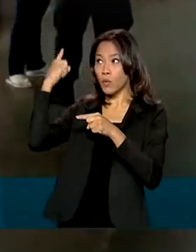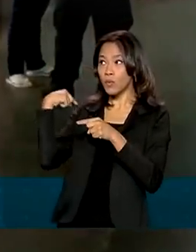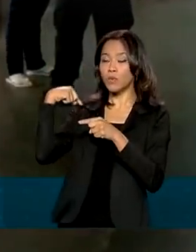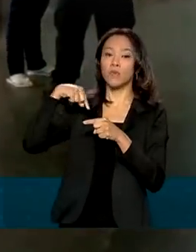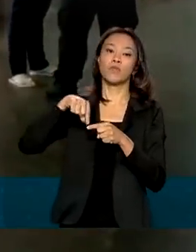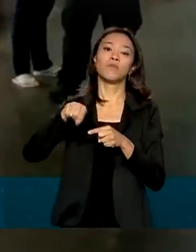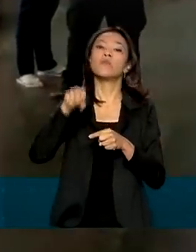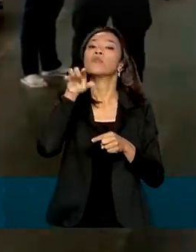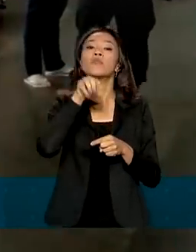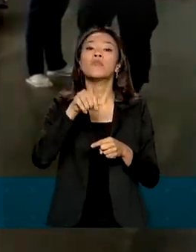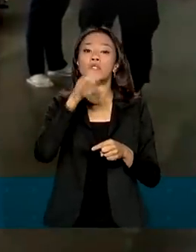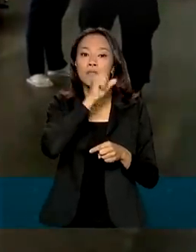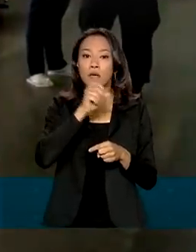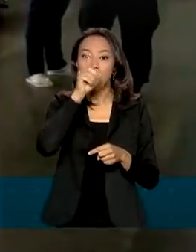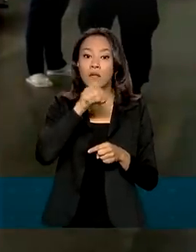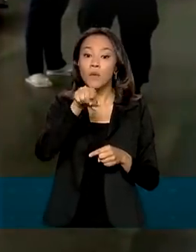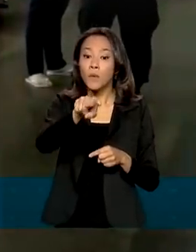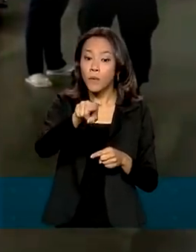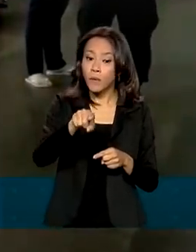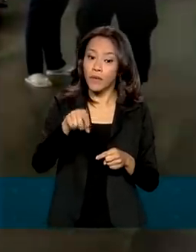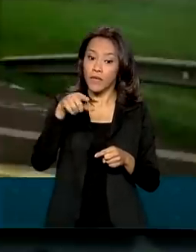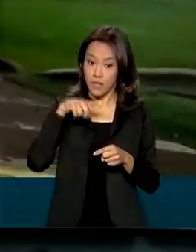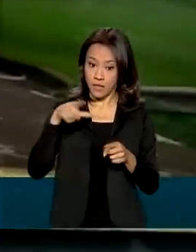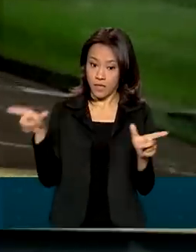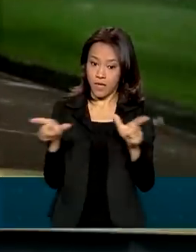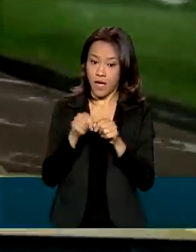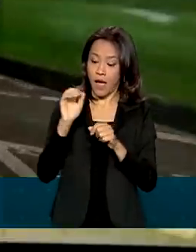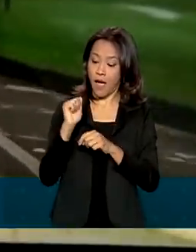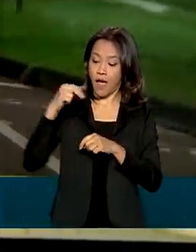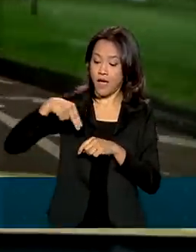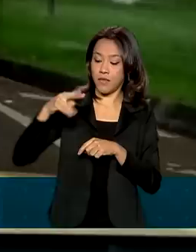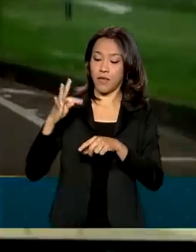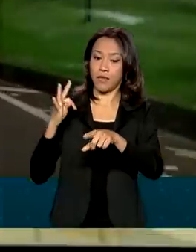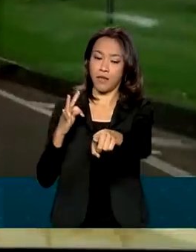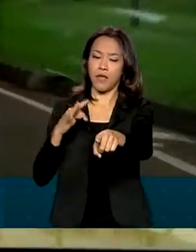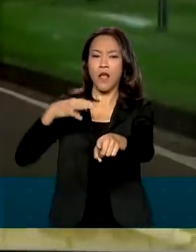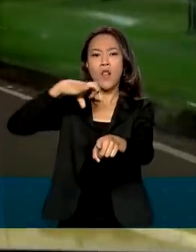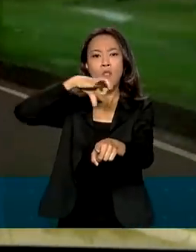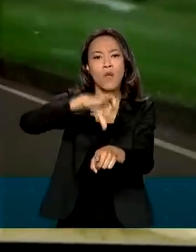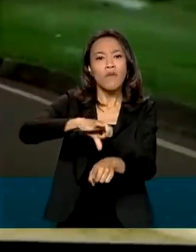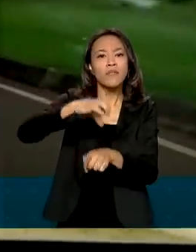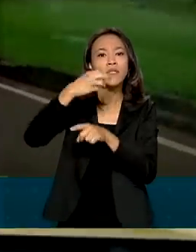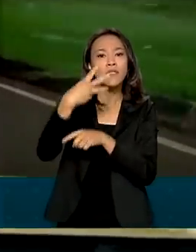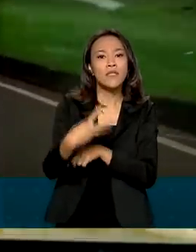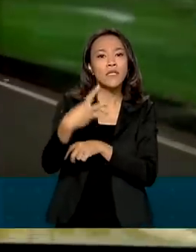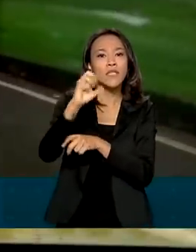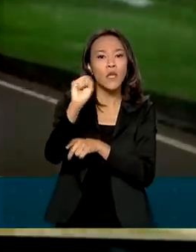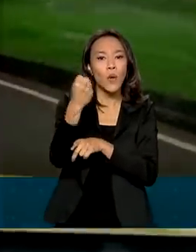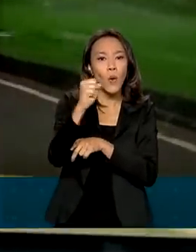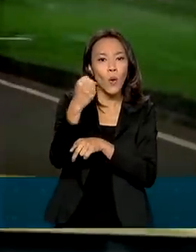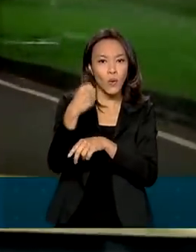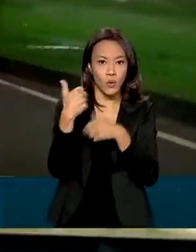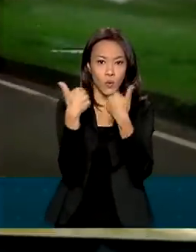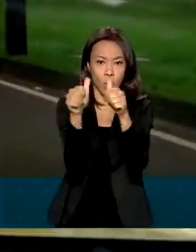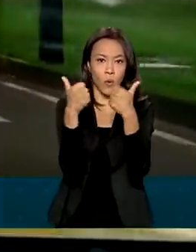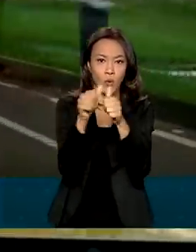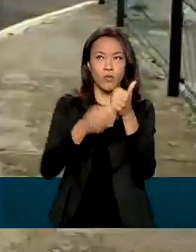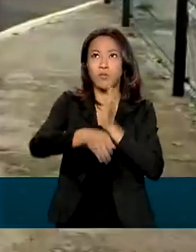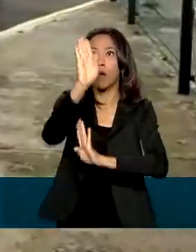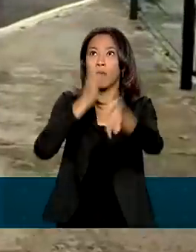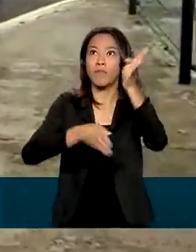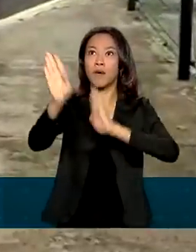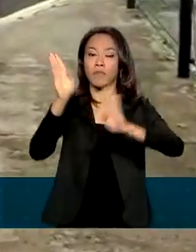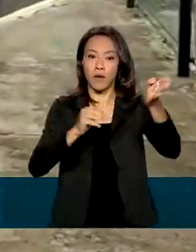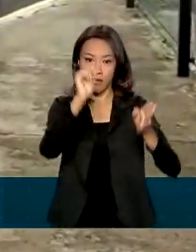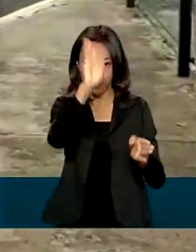de semana, a Operação Centauro, da NTT, fiscalizou 938 veículos nas rodovias brasileiras.